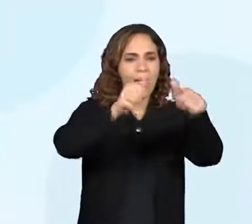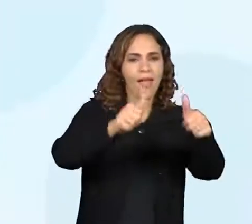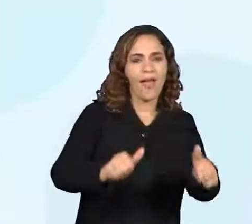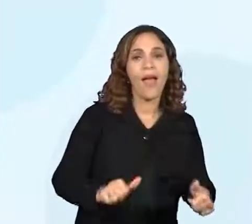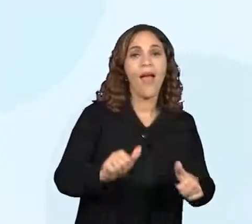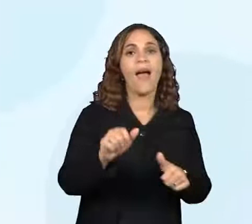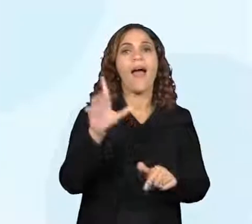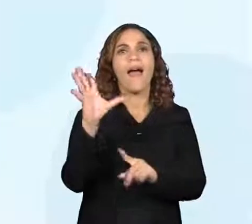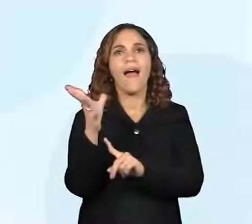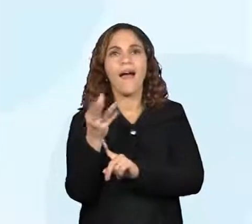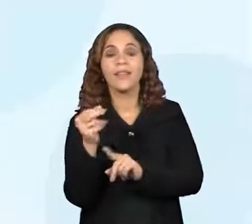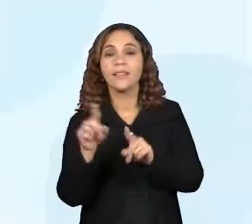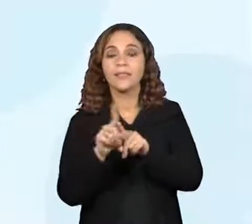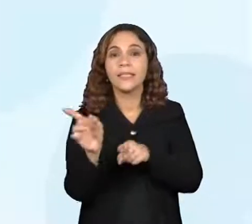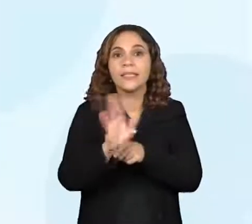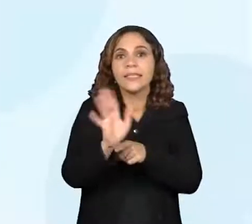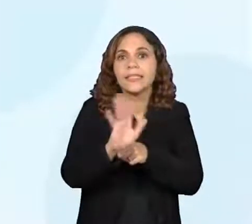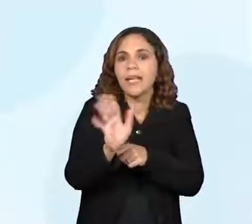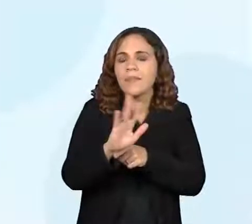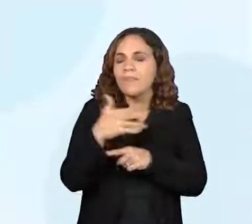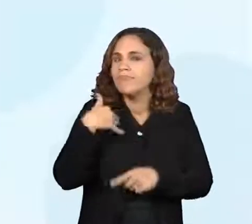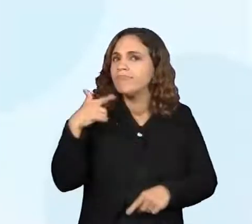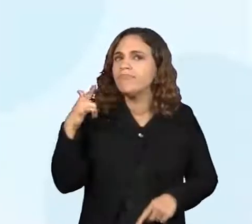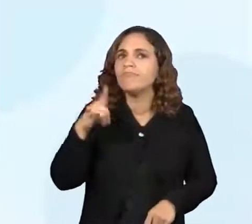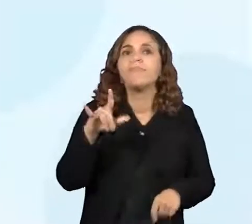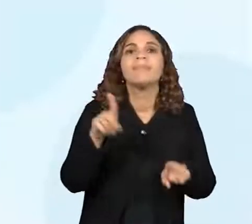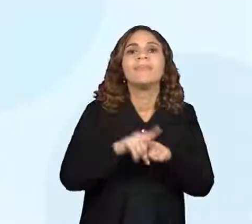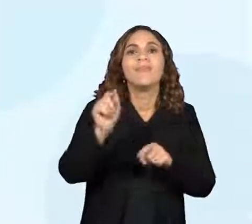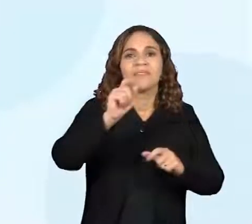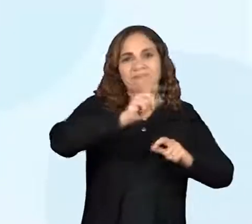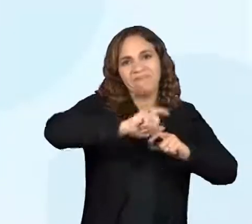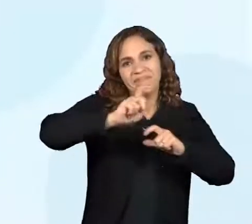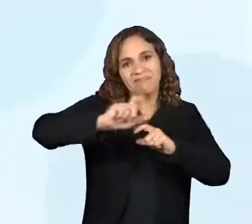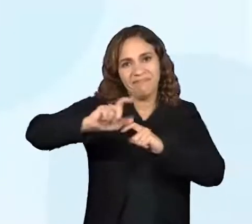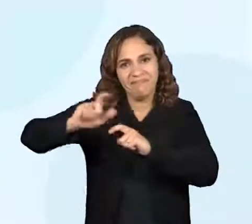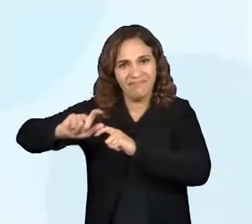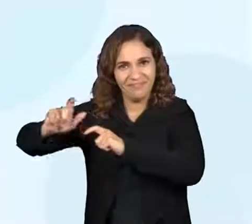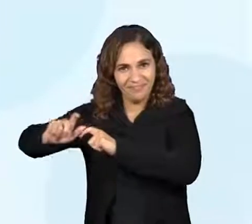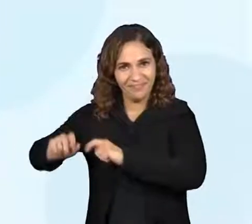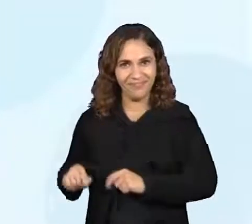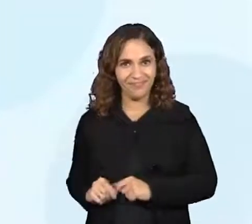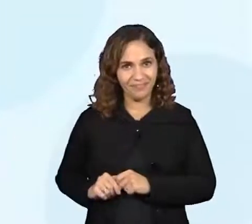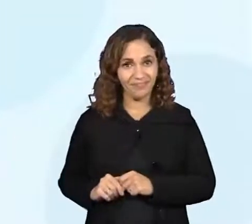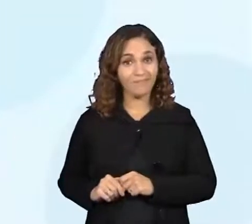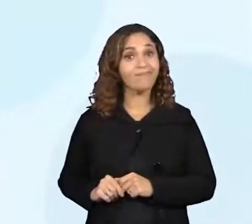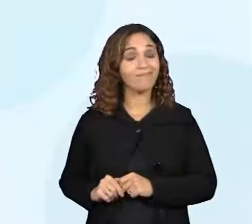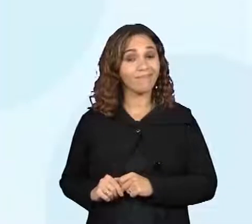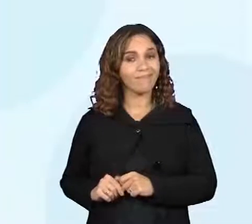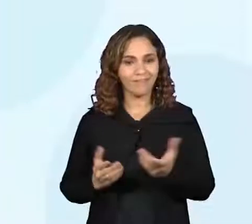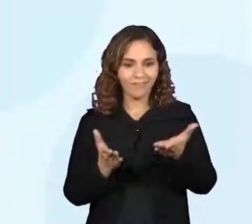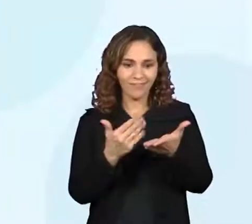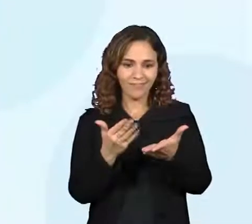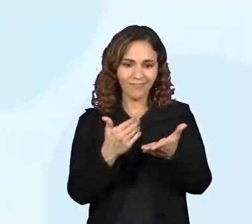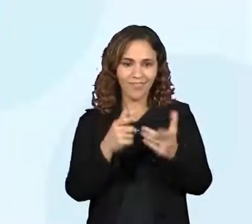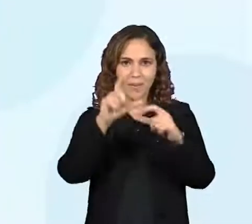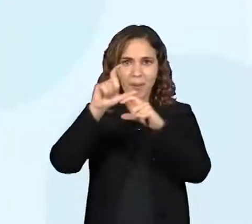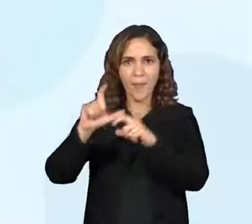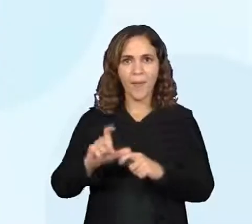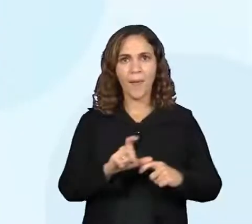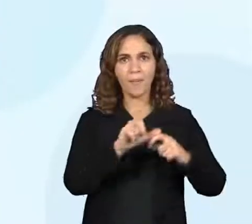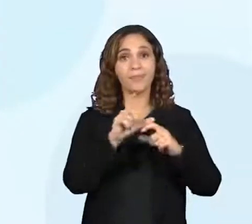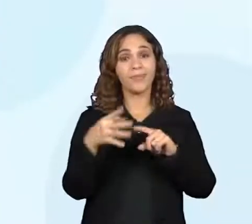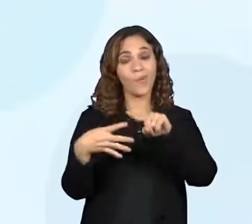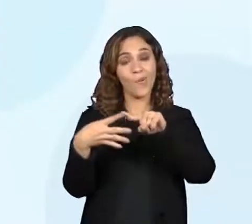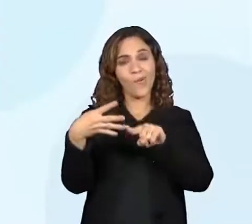e algo que todo mundo gosta aí, que eu tenho certeza, os quadrinhos. Olha só, a gente viu aí quatro